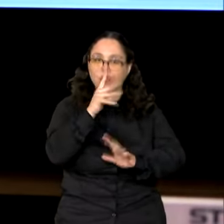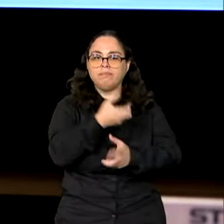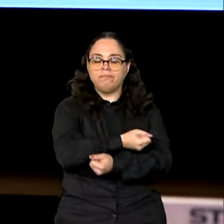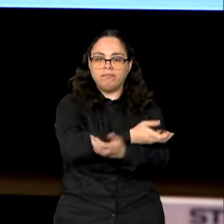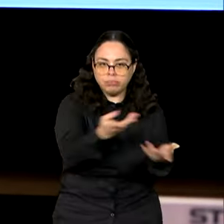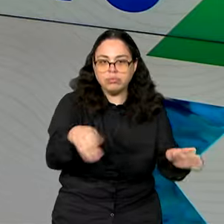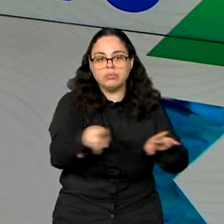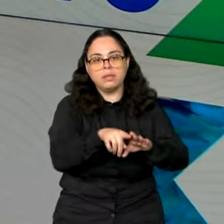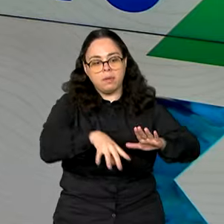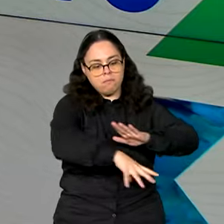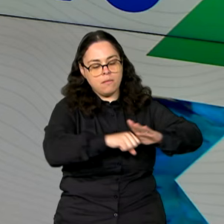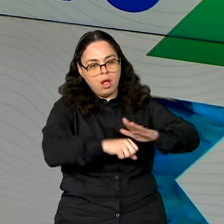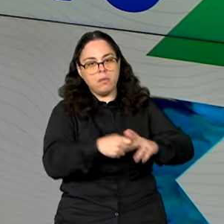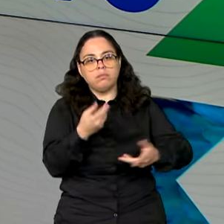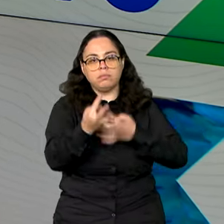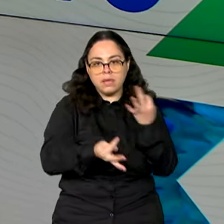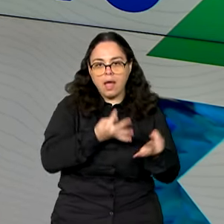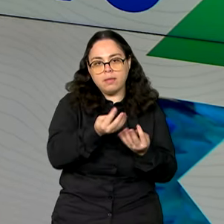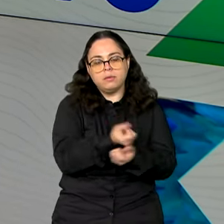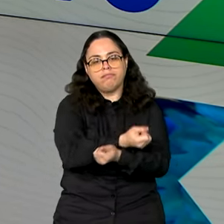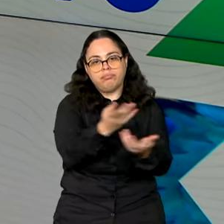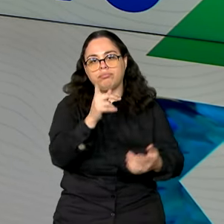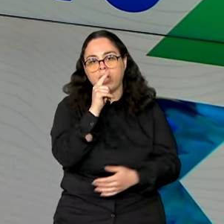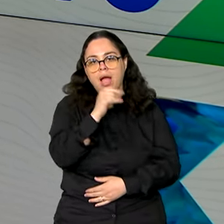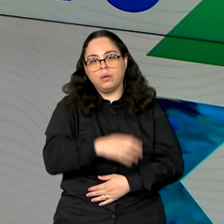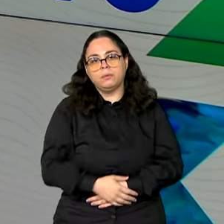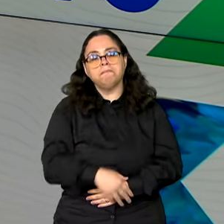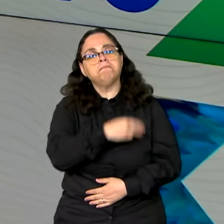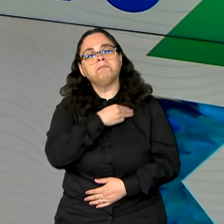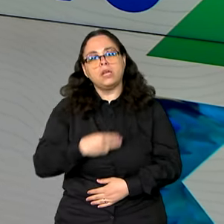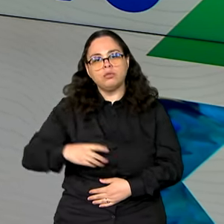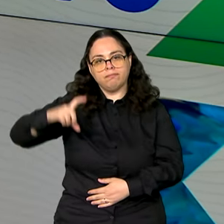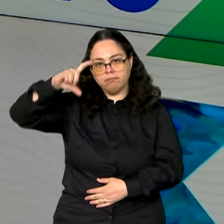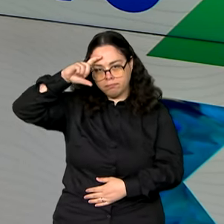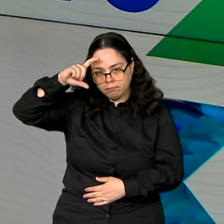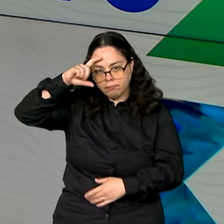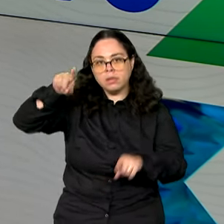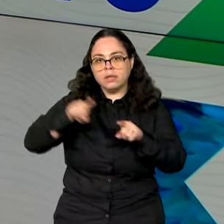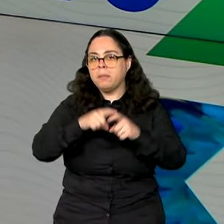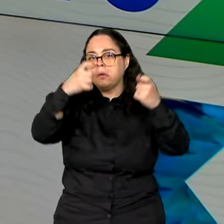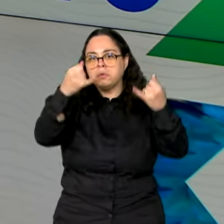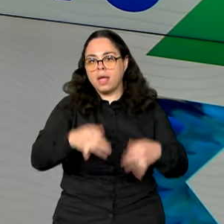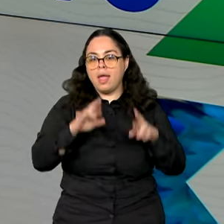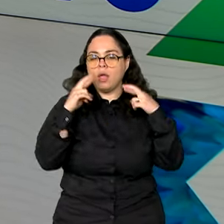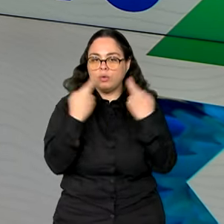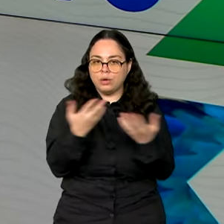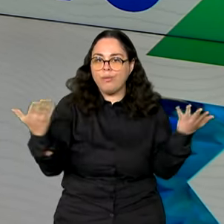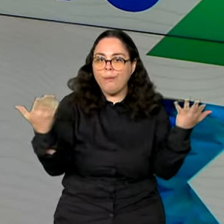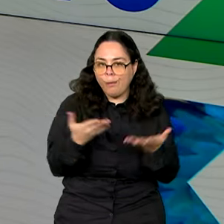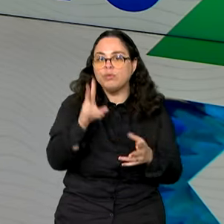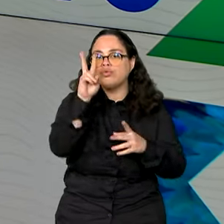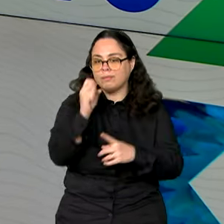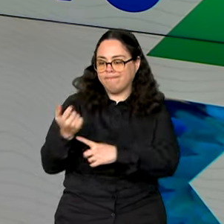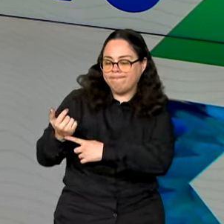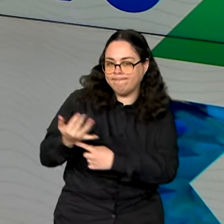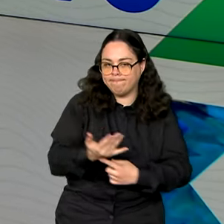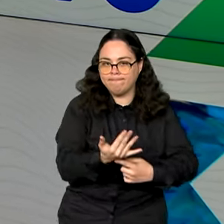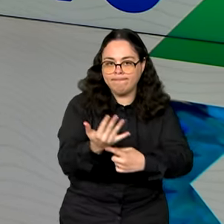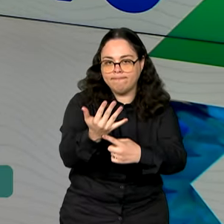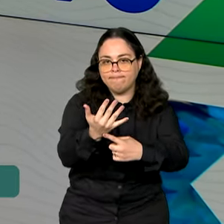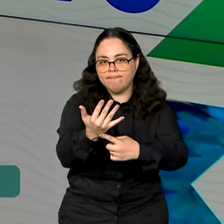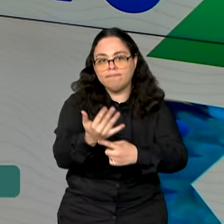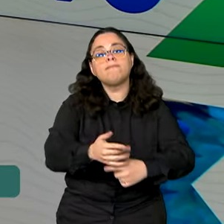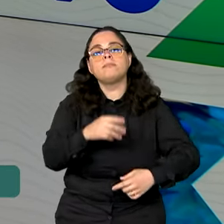distribuição de água. O ministro Valdez Góes também falou de uma nova reunião marcada para hoje sobre as